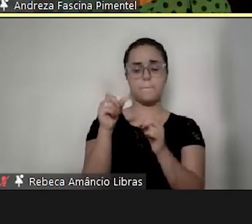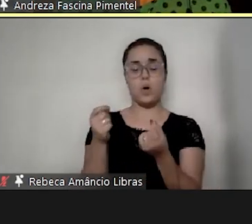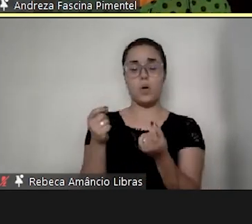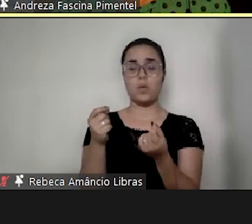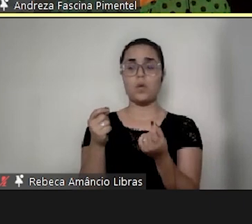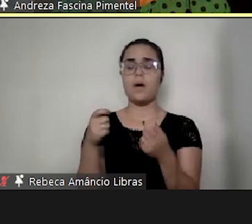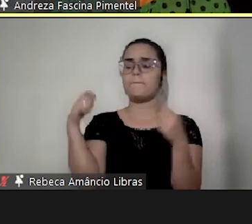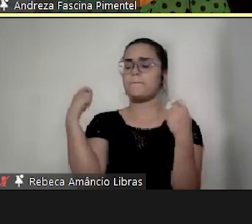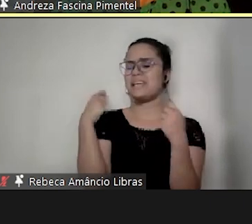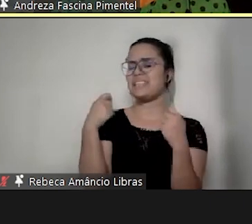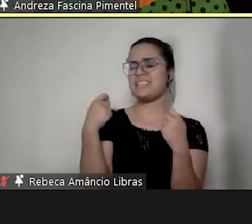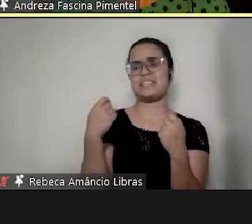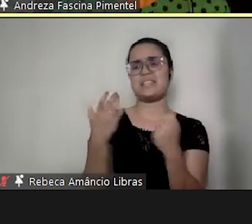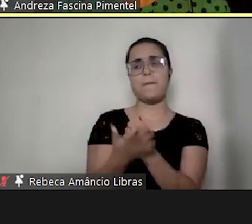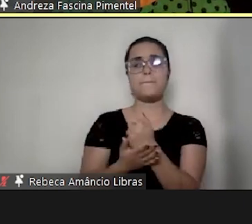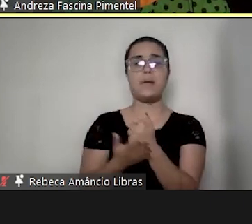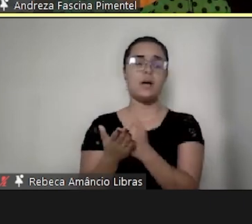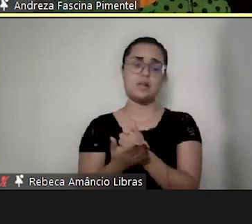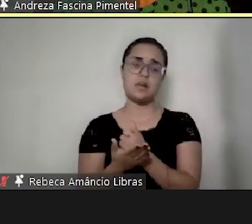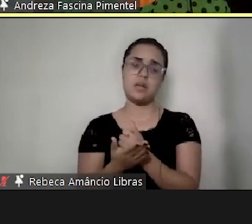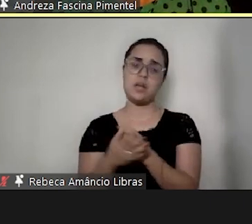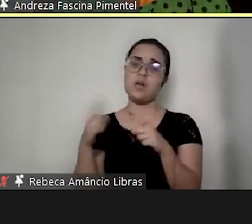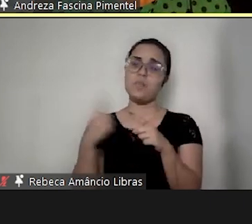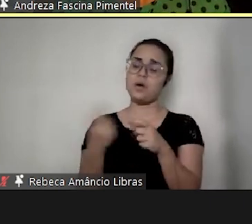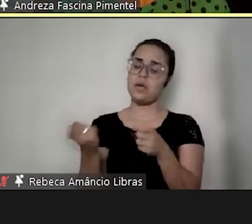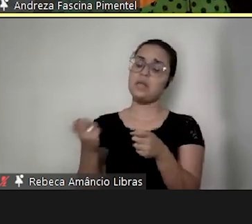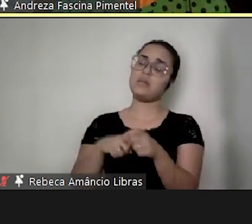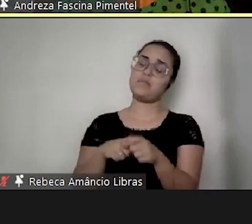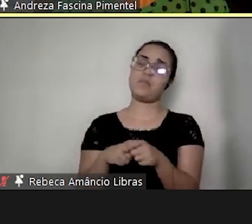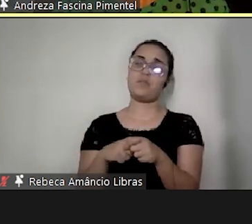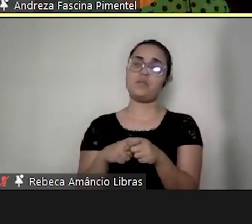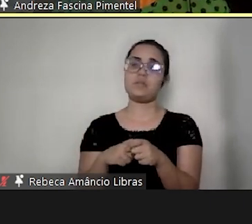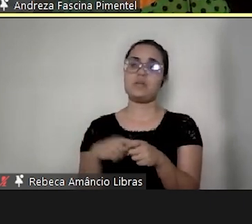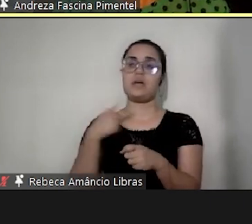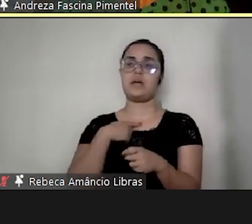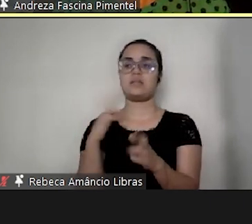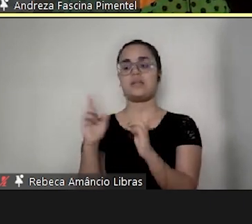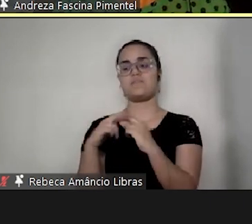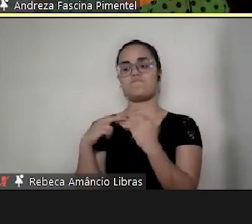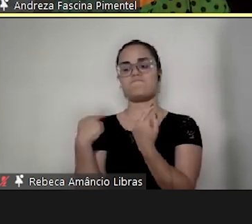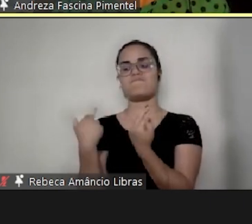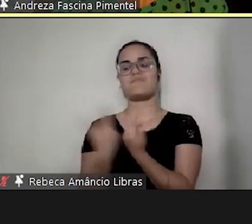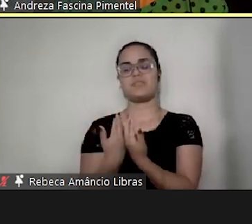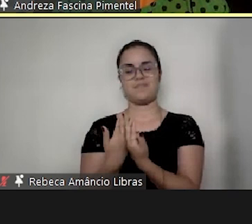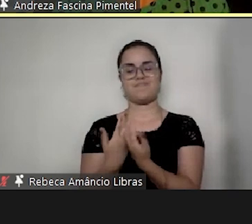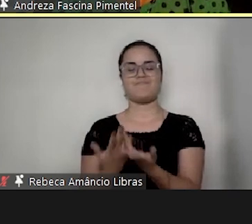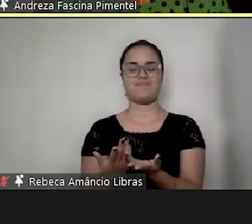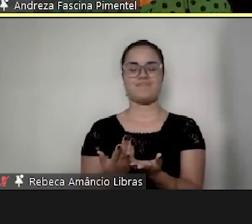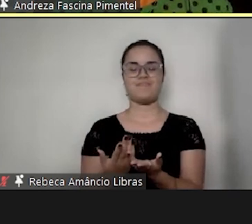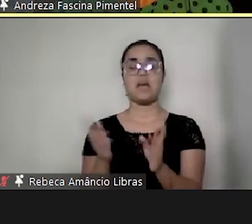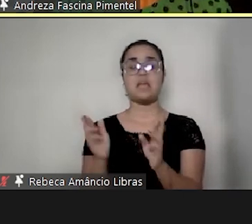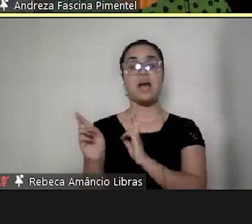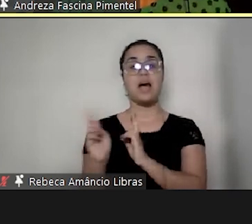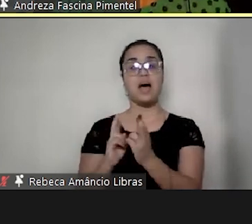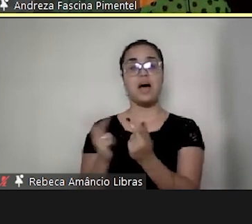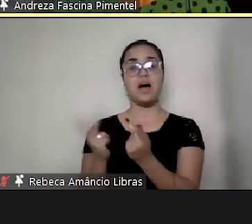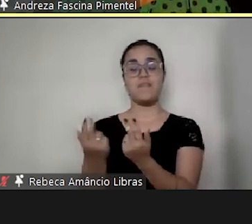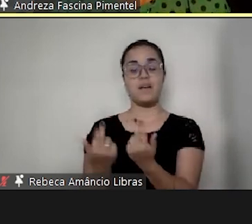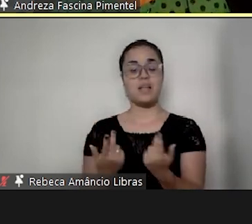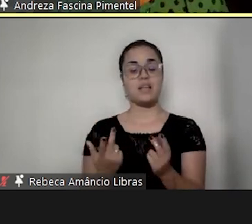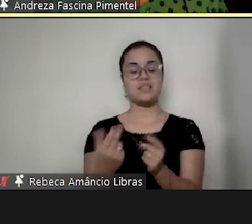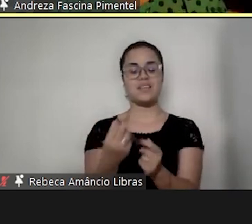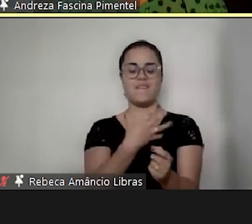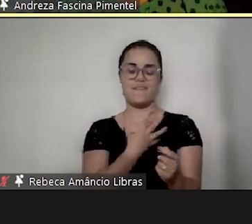essencial, porque ela traz de volta essa relação, né, essa relação mãe e filho.